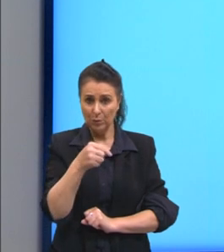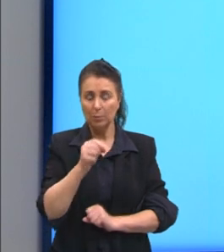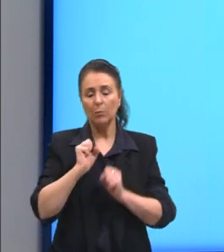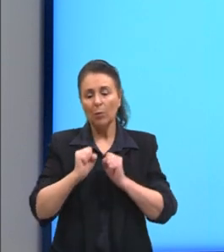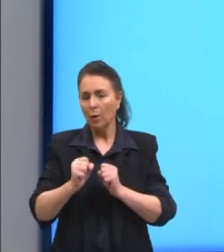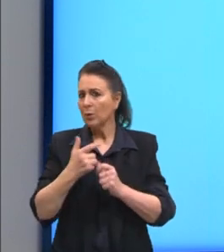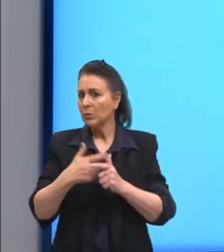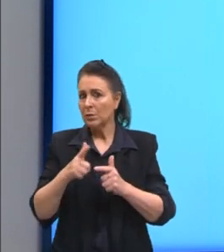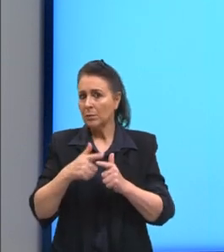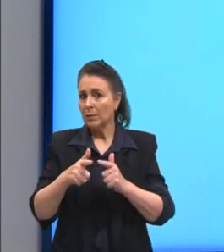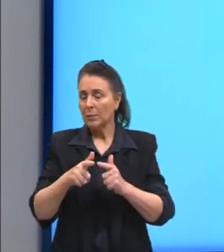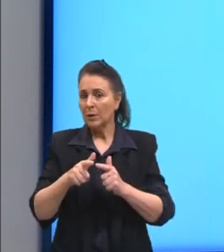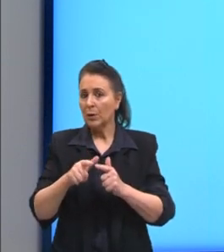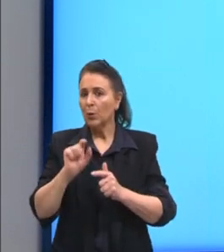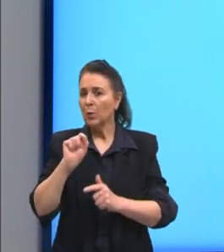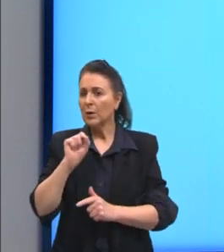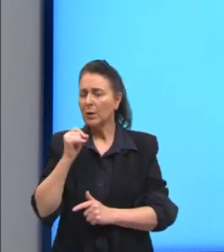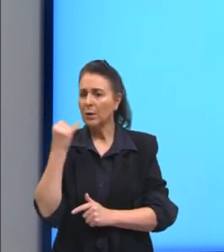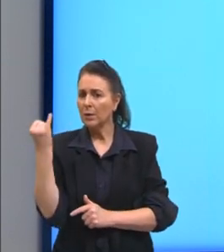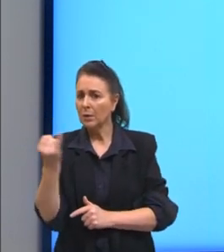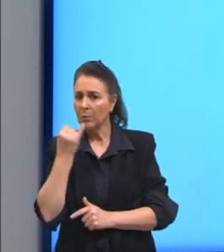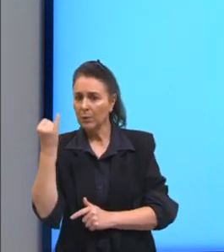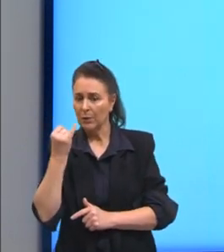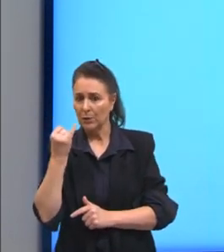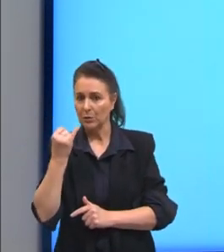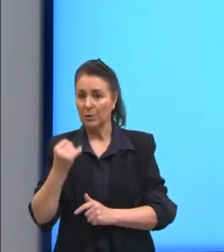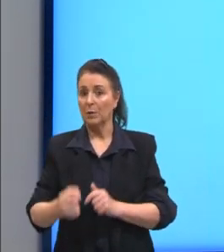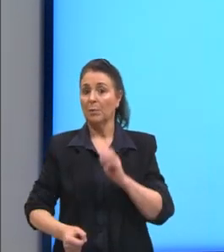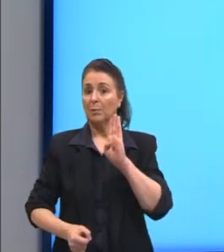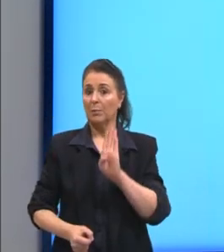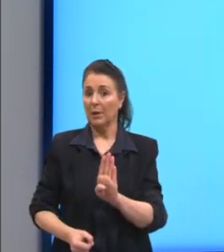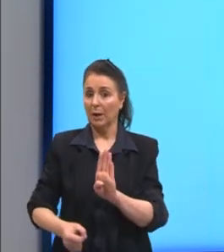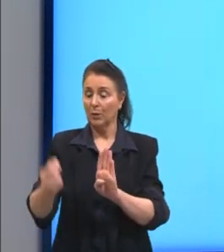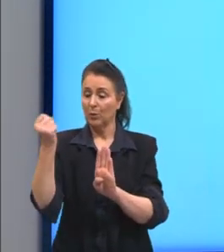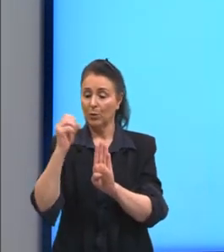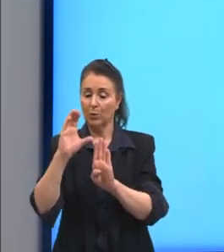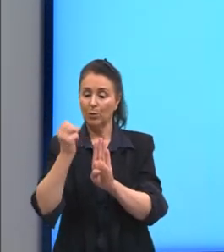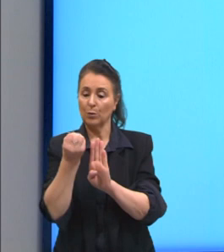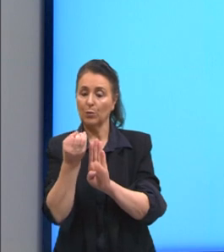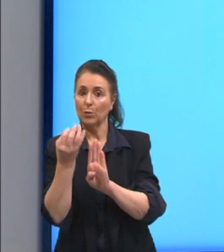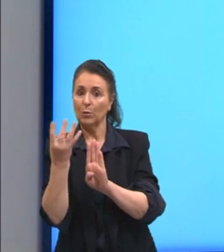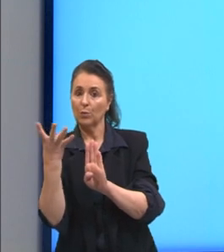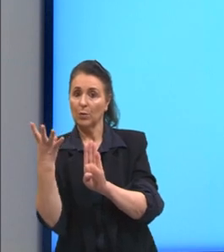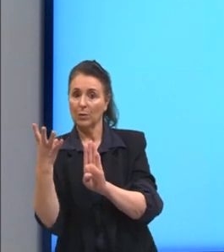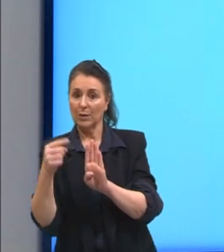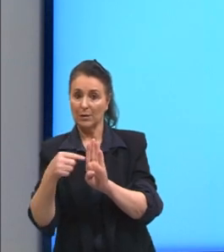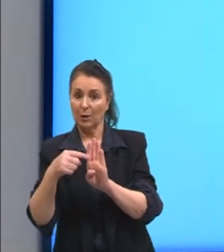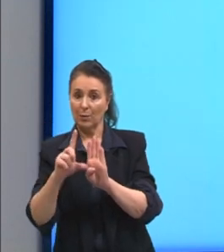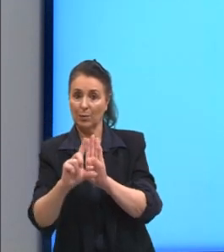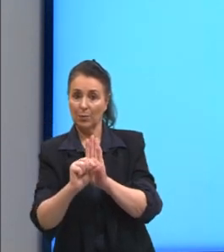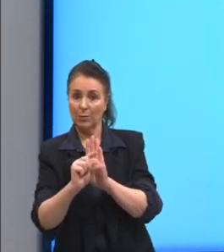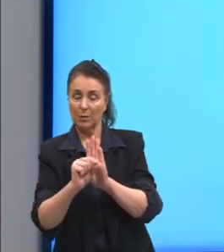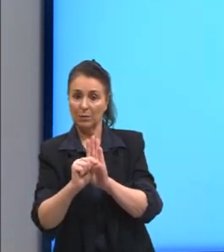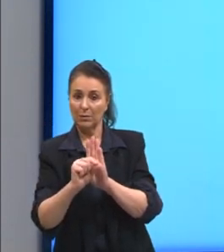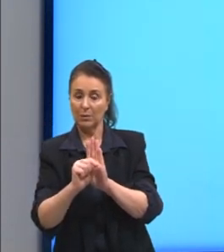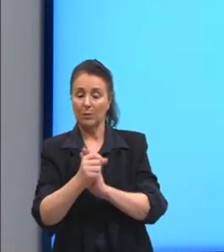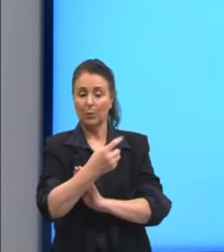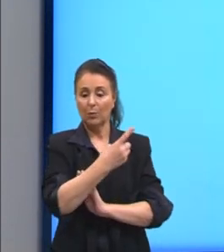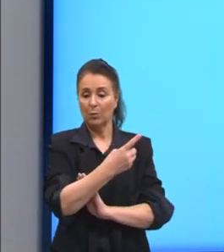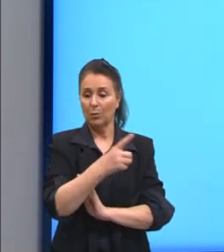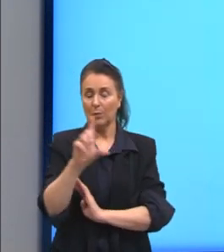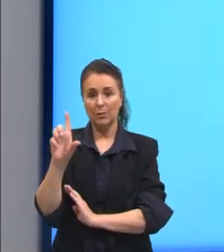importa é, para o formato de notação, ele estar entre 1 e 10. O que falta agora?